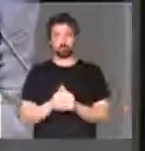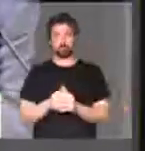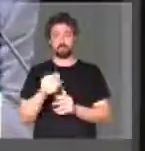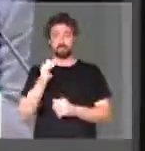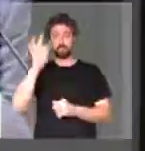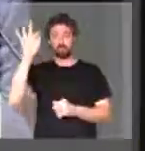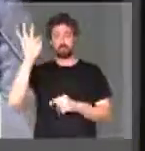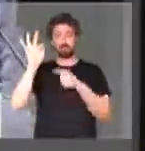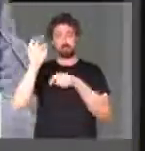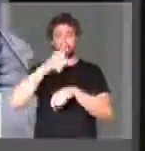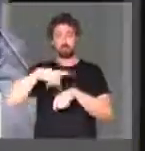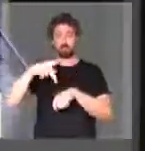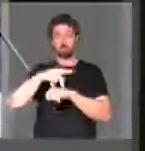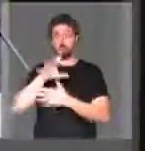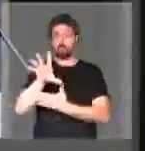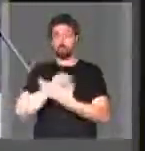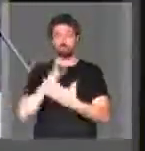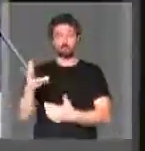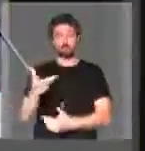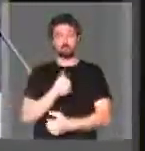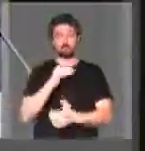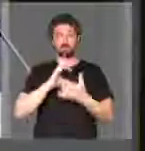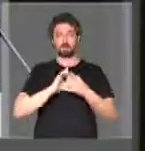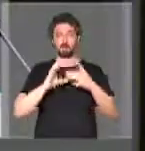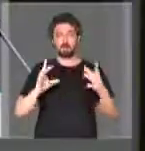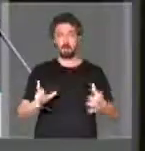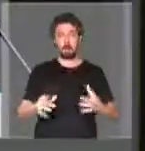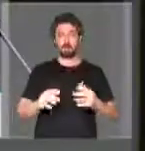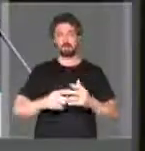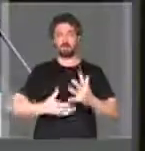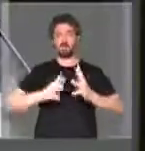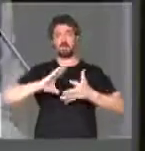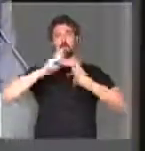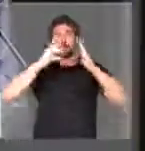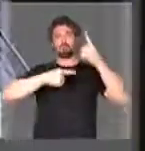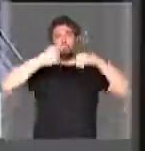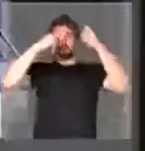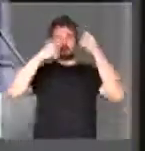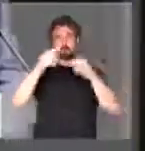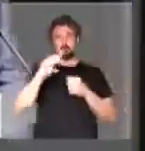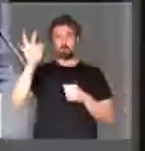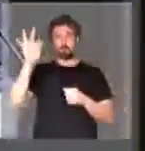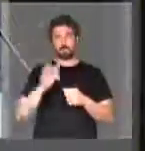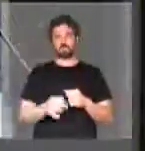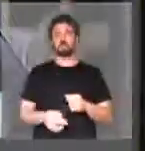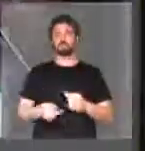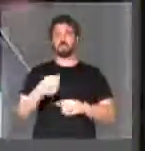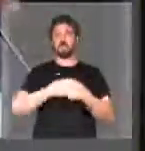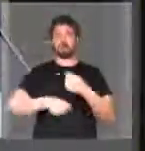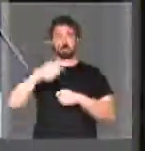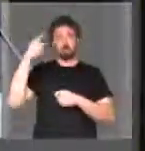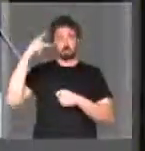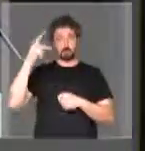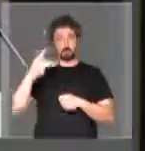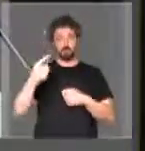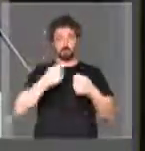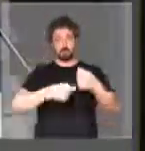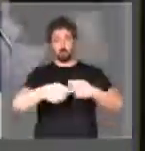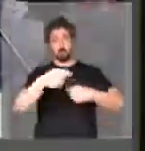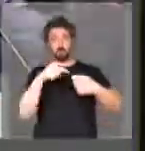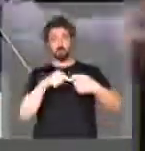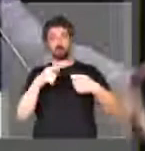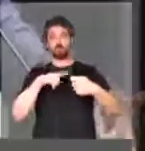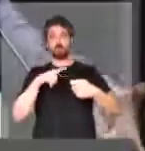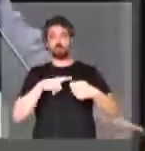a França é um país que é um modelo de democracia, da Revolução Francesa, da sua própria economia, uma economia, inclusive,